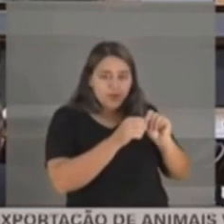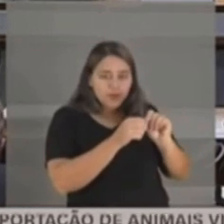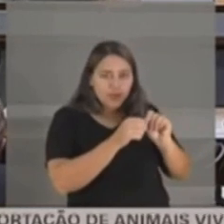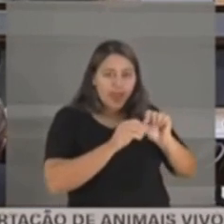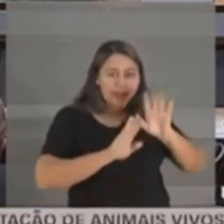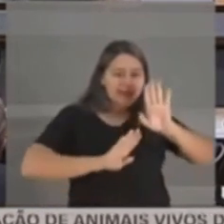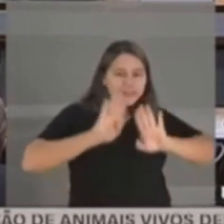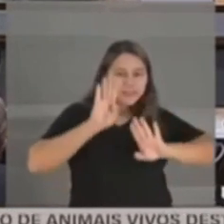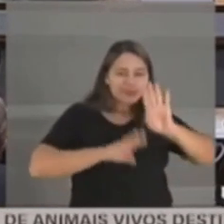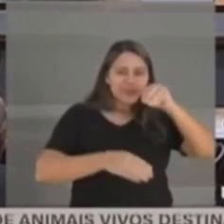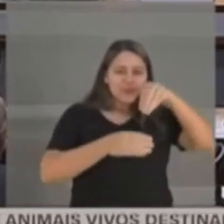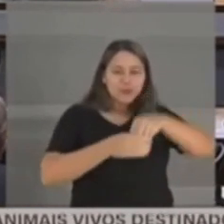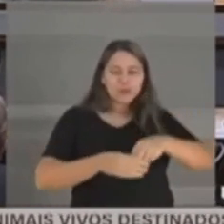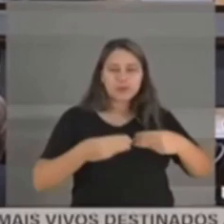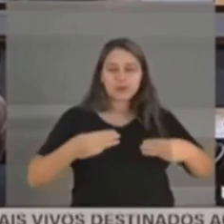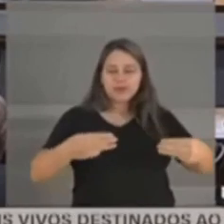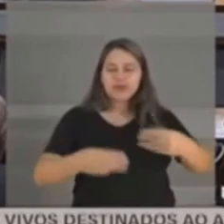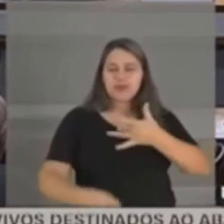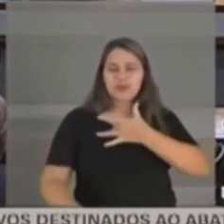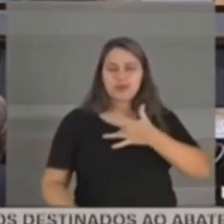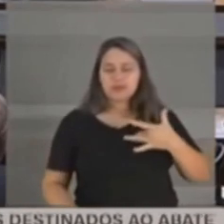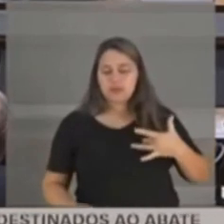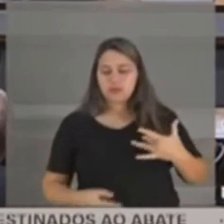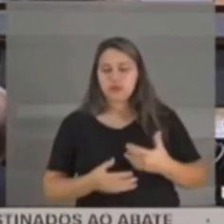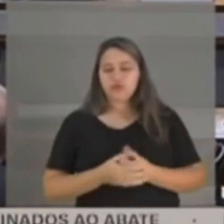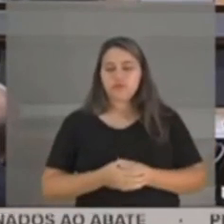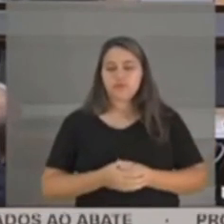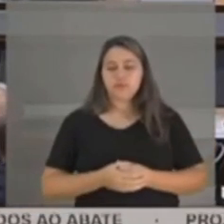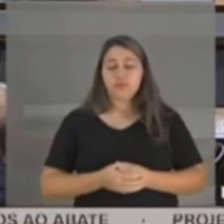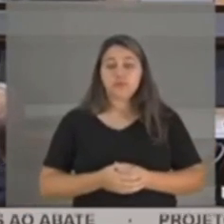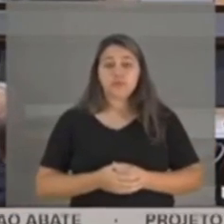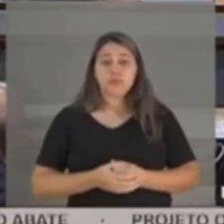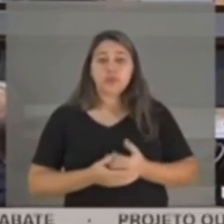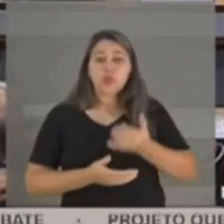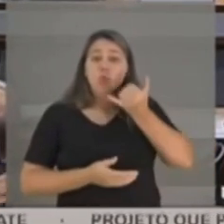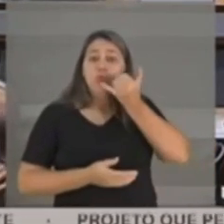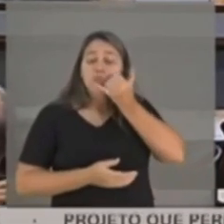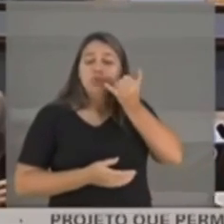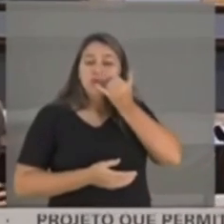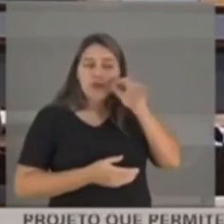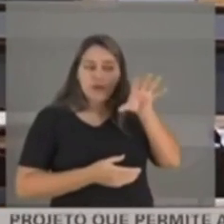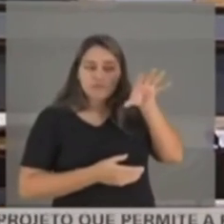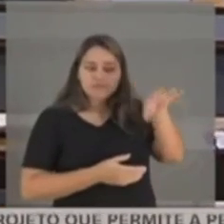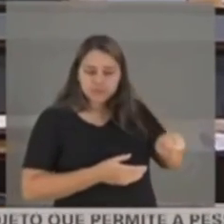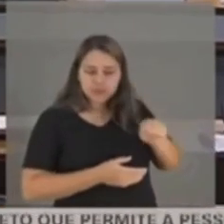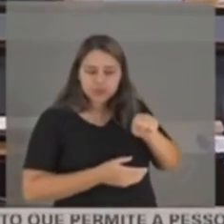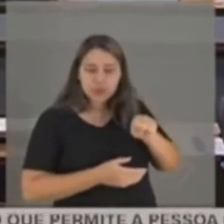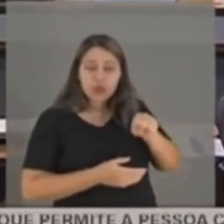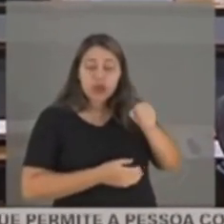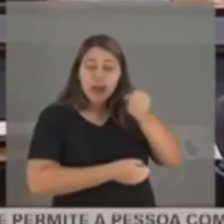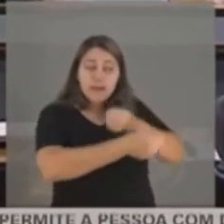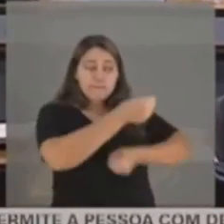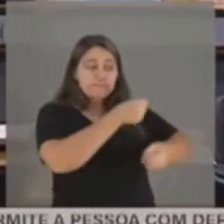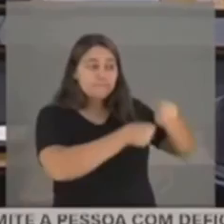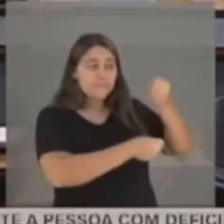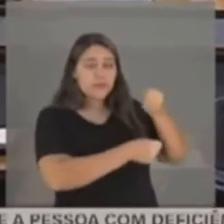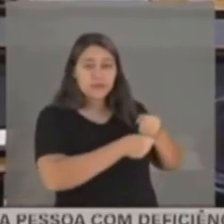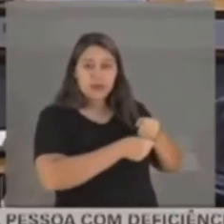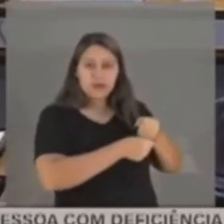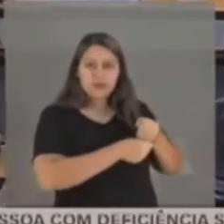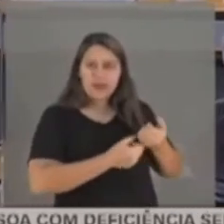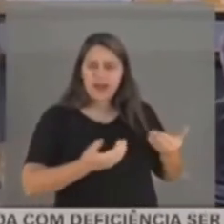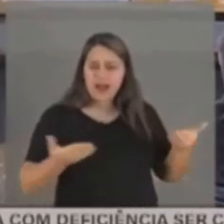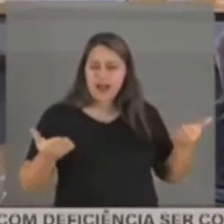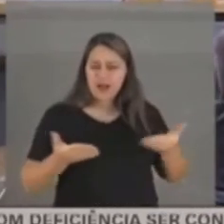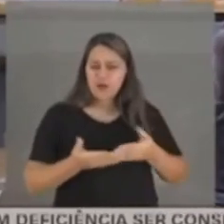Ministério da Saúde. E aí, o celular foi apreendido o ano passado. Nós estamos